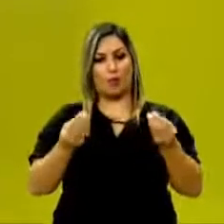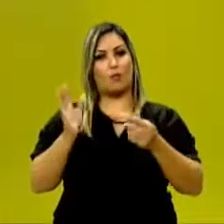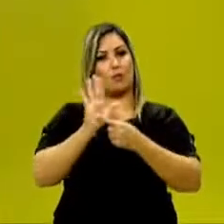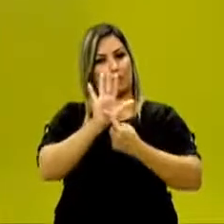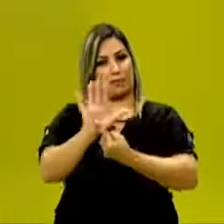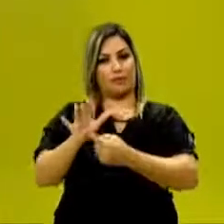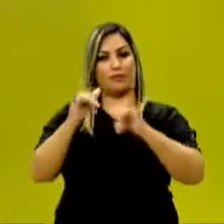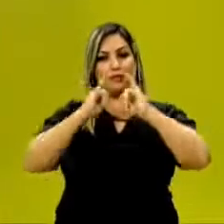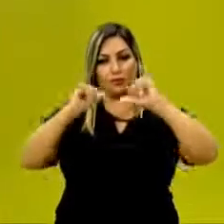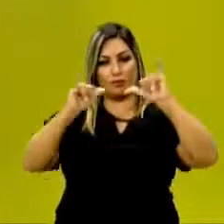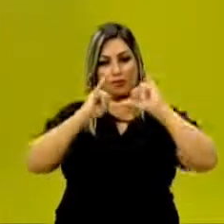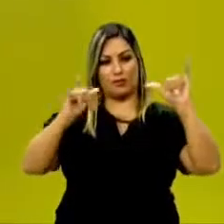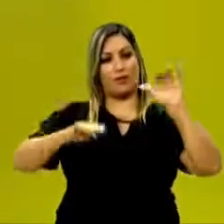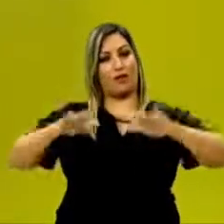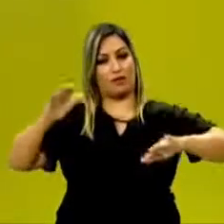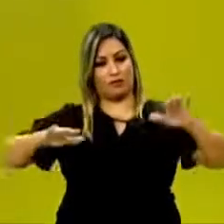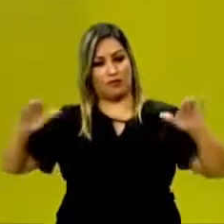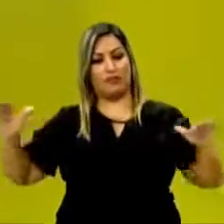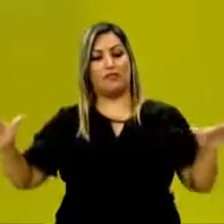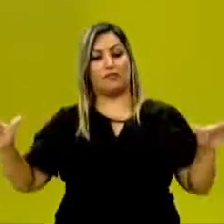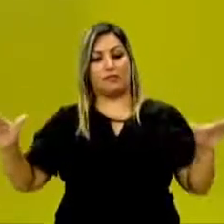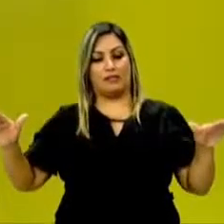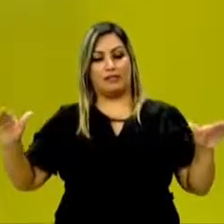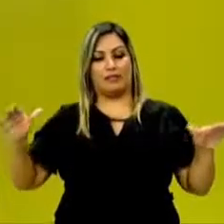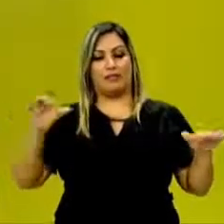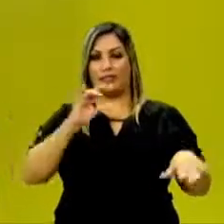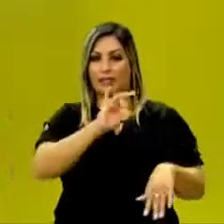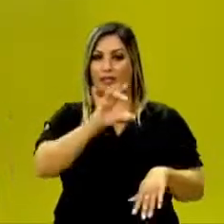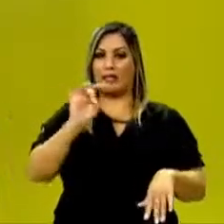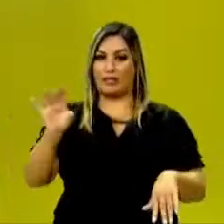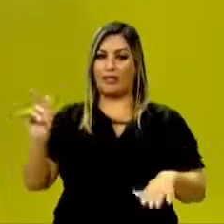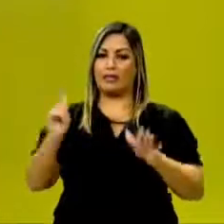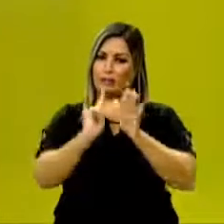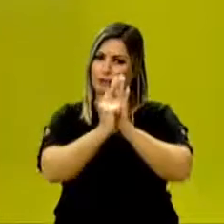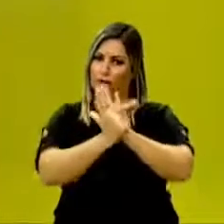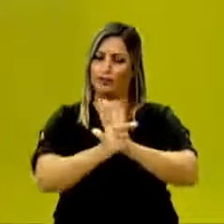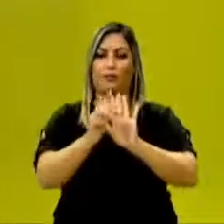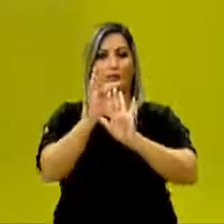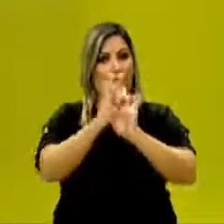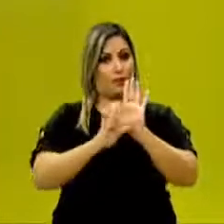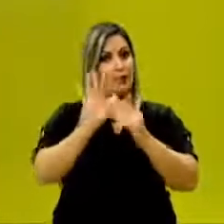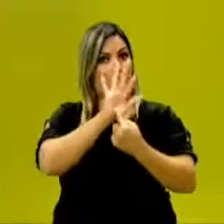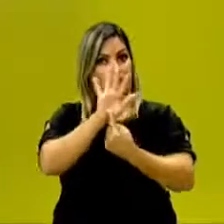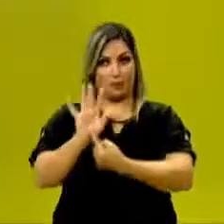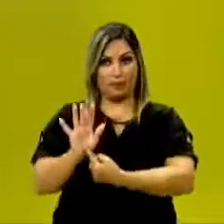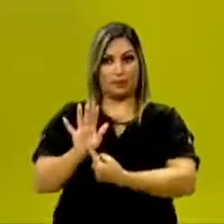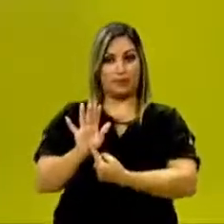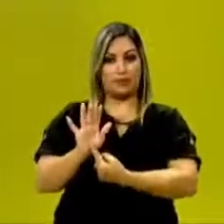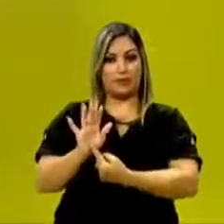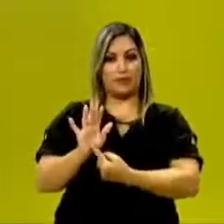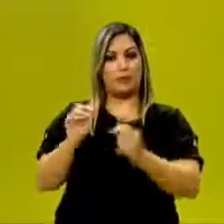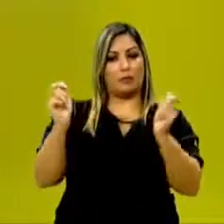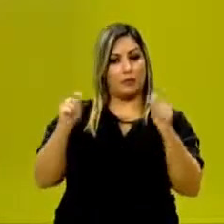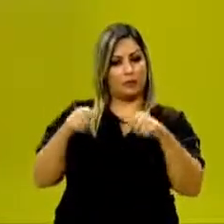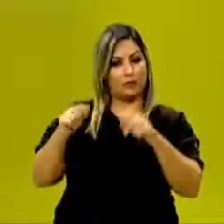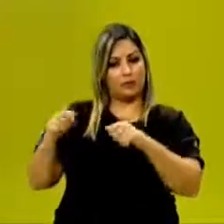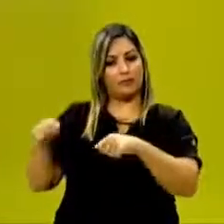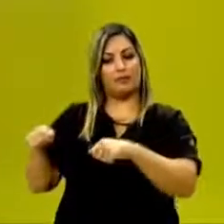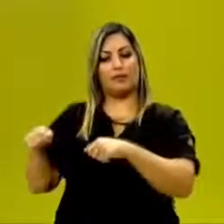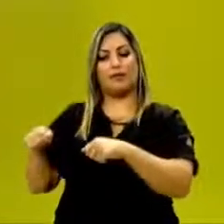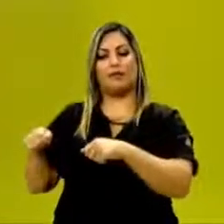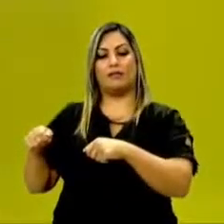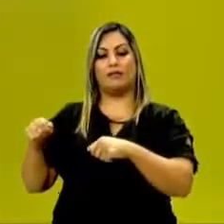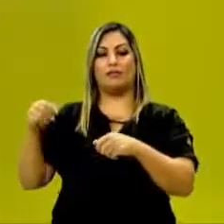essas informações, às vezes, cada gênero textual apresenta uma possibilidade